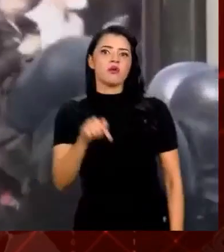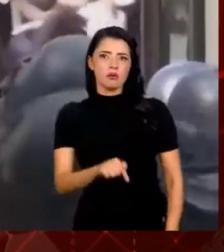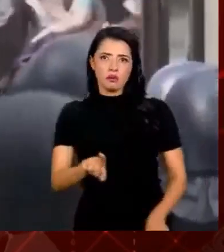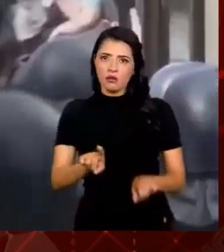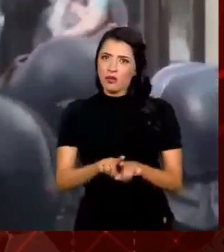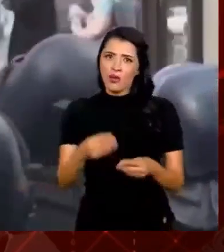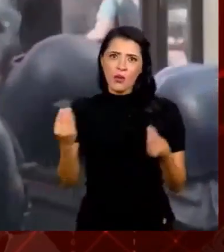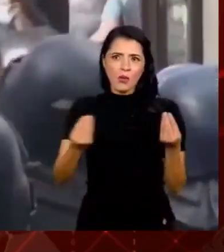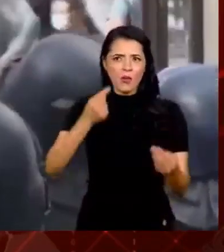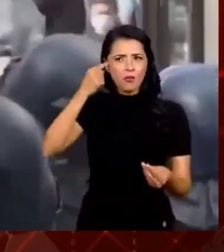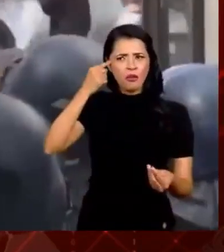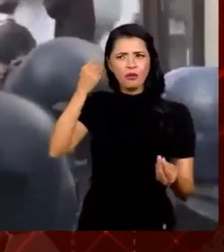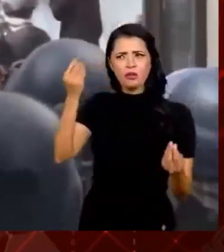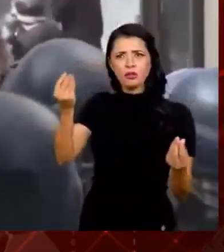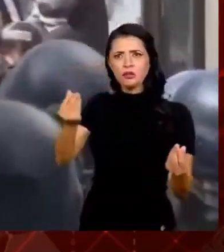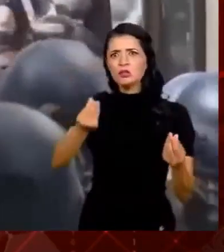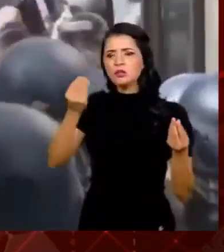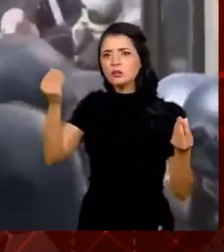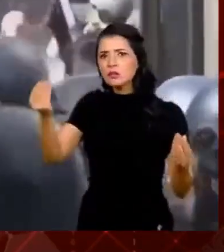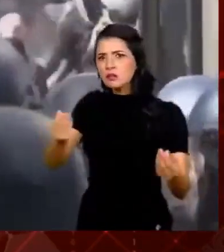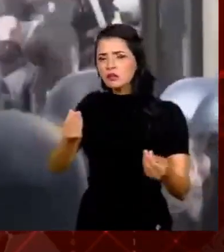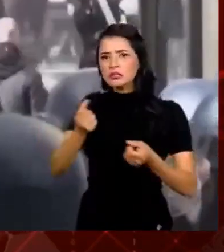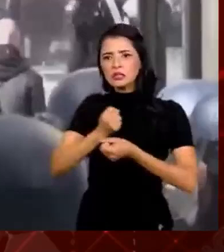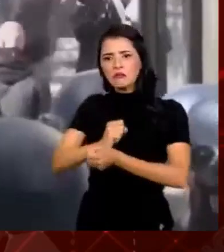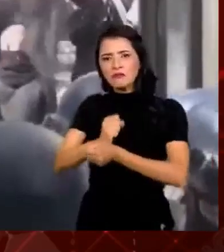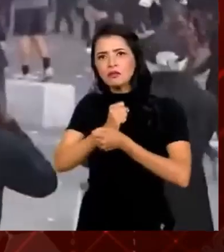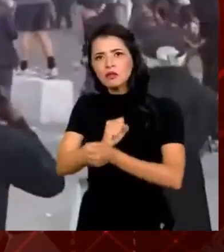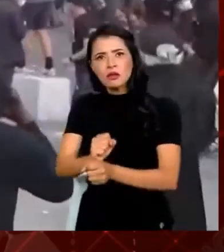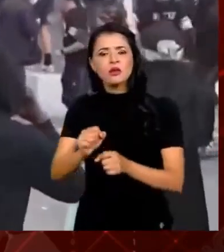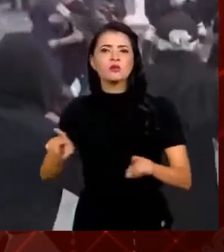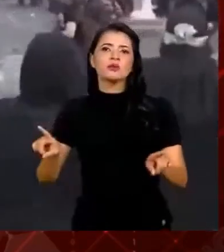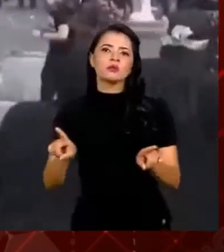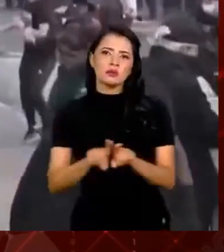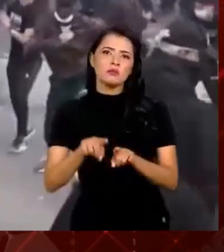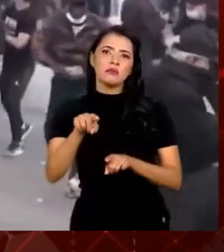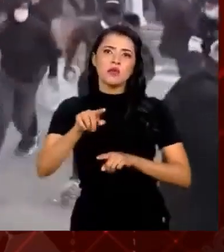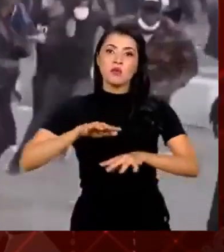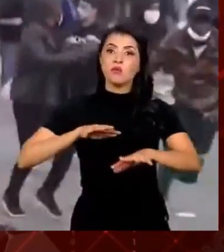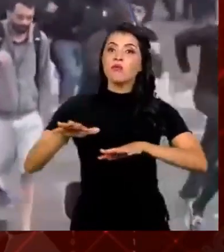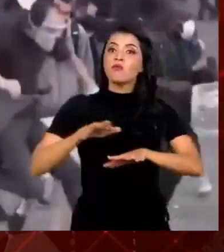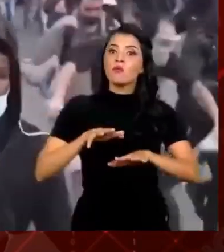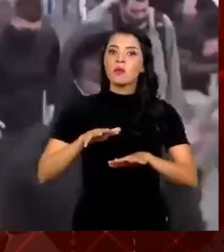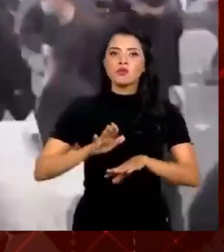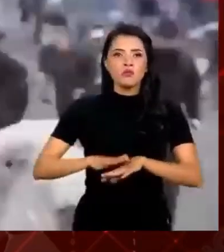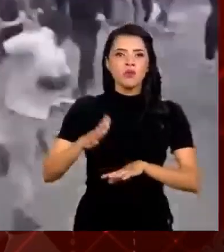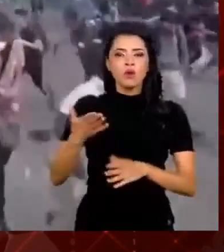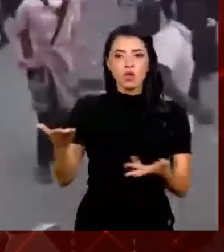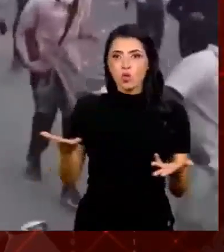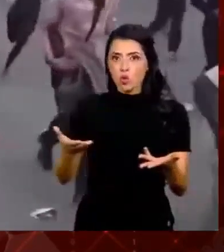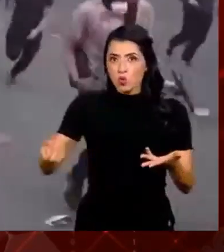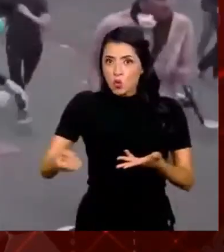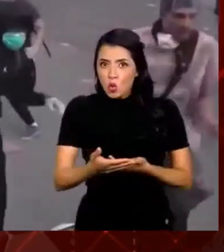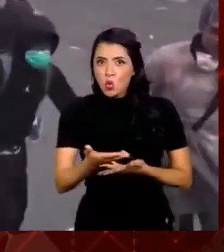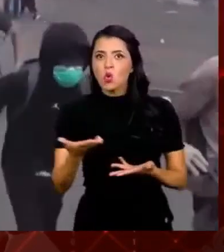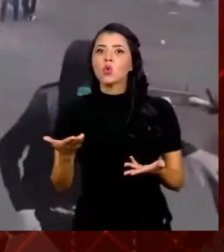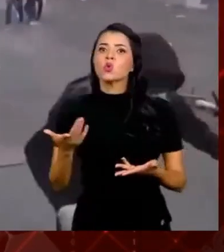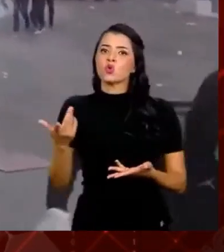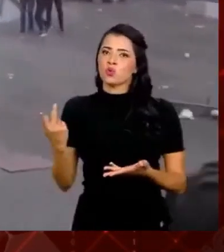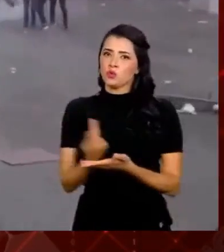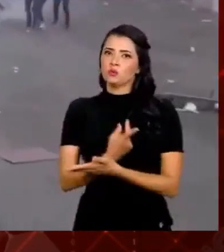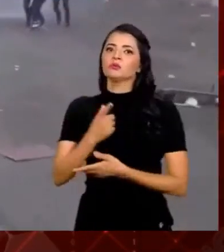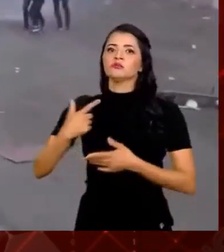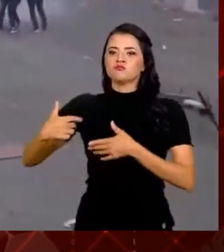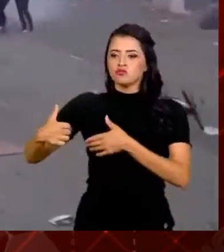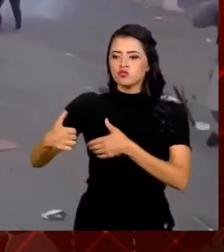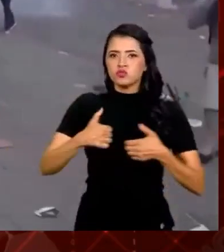Não podemos deixar de pensar, se a pensar desde a luta da escravidão, né? Mas também os movimentos mais contemporâneos, eles passam por